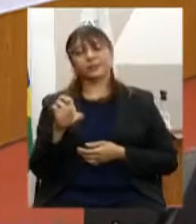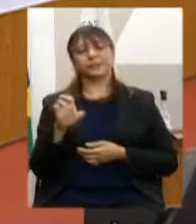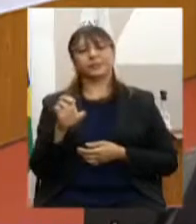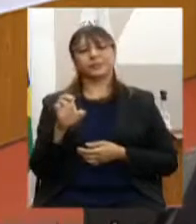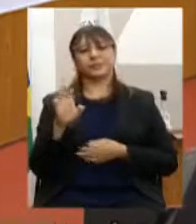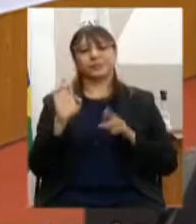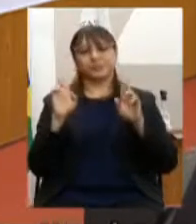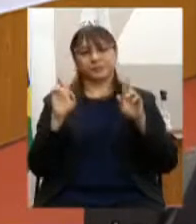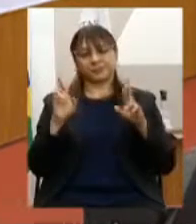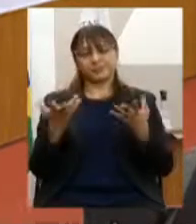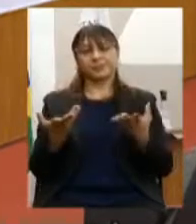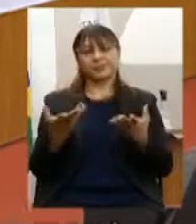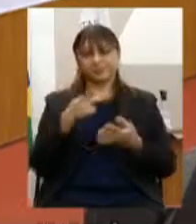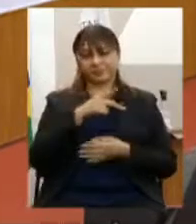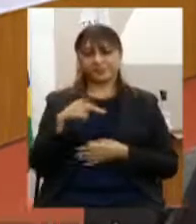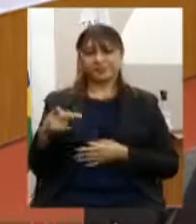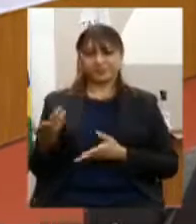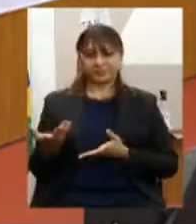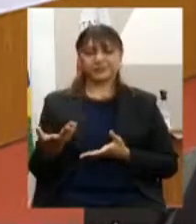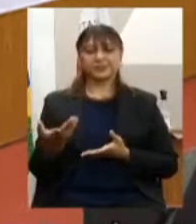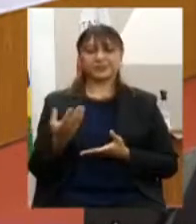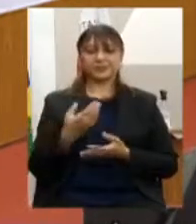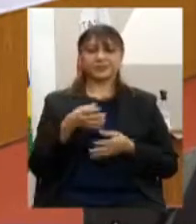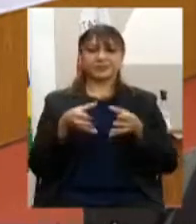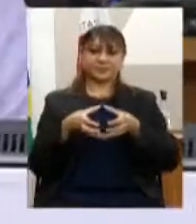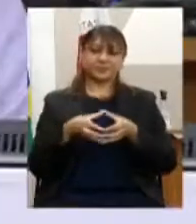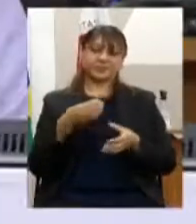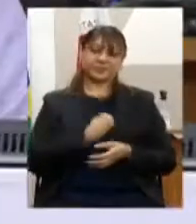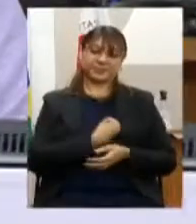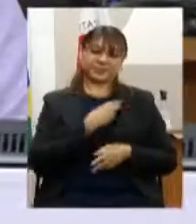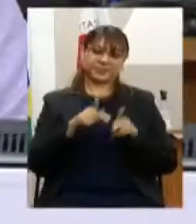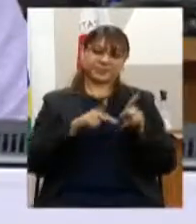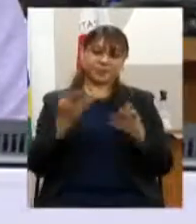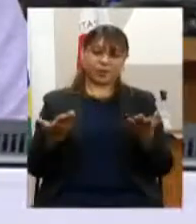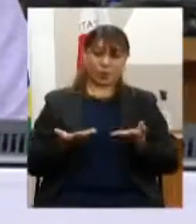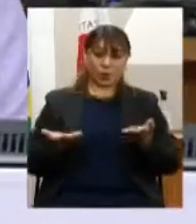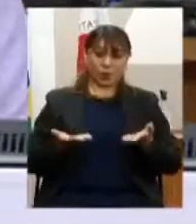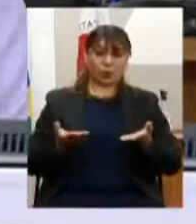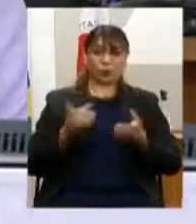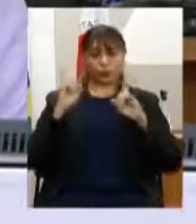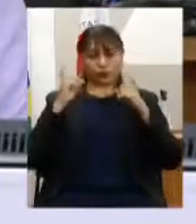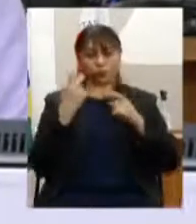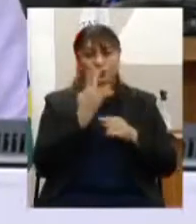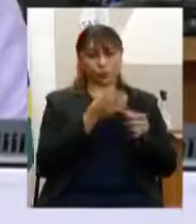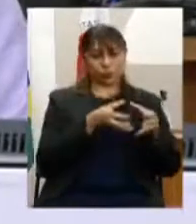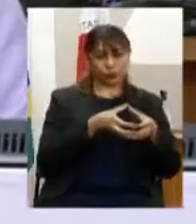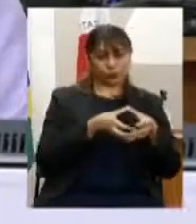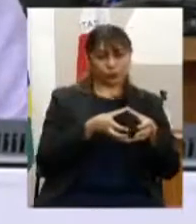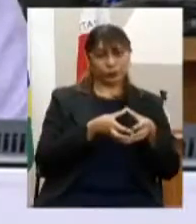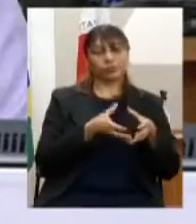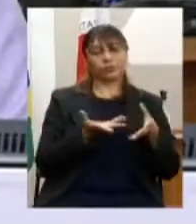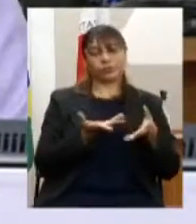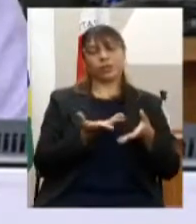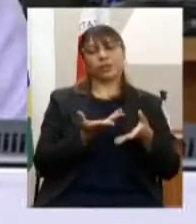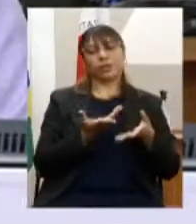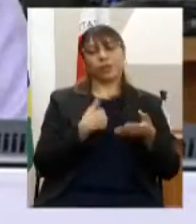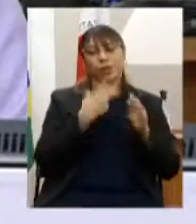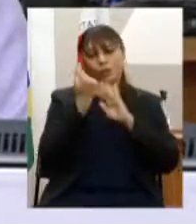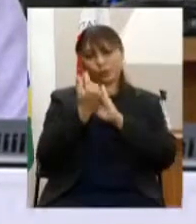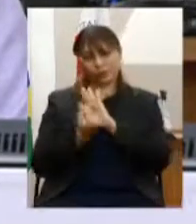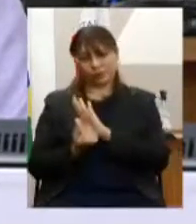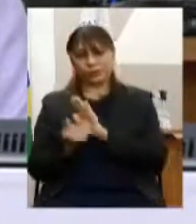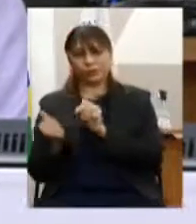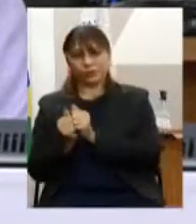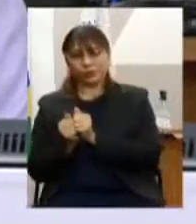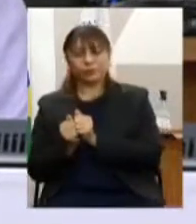numa reunião conjunta entre a Comissão de Participação Popular e a Comissão de Fiscalização Financeira e Orçamentária, da qual eu faço parte como membro